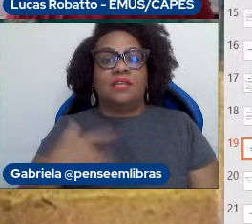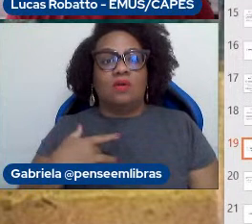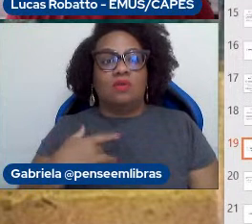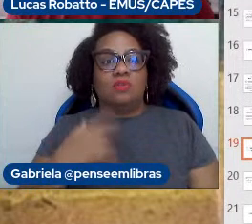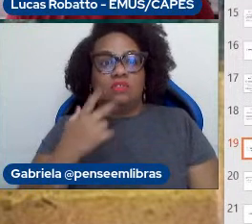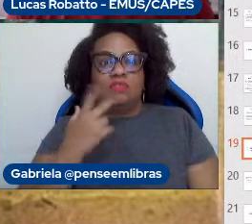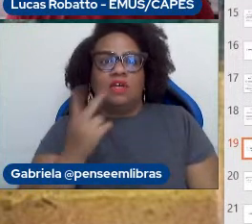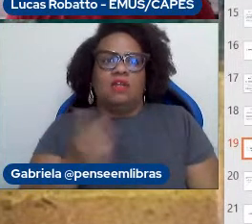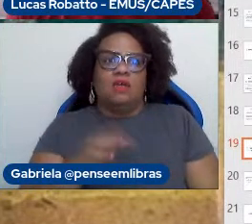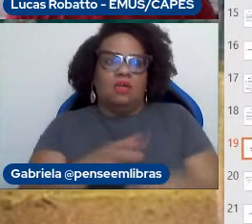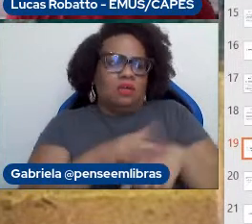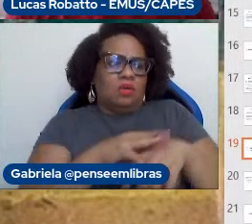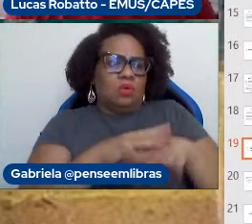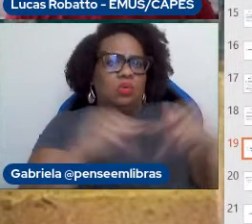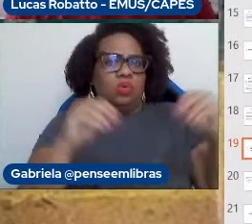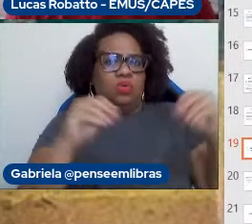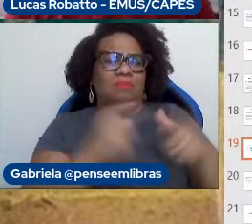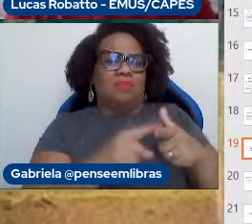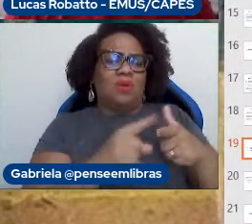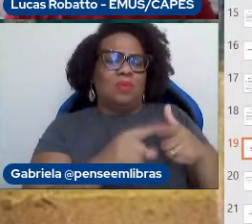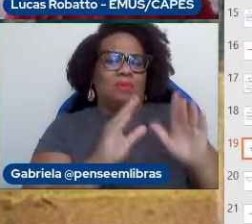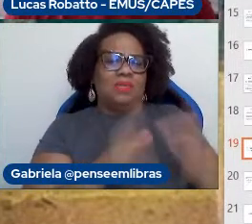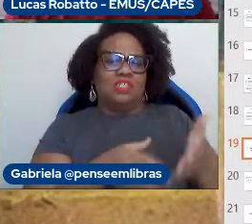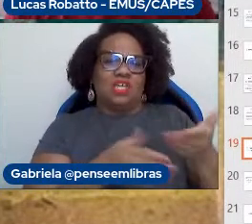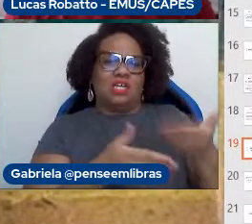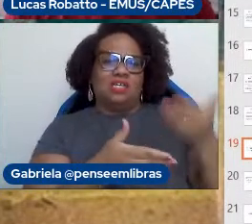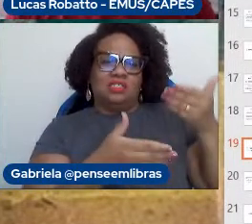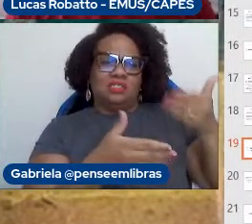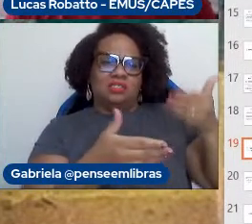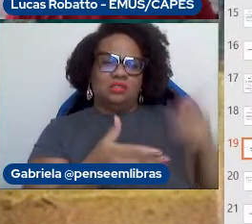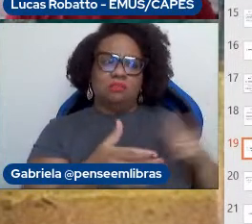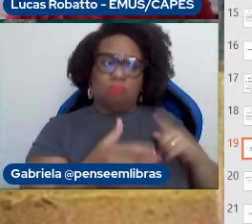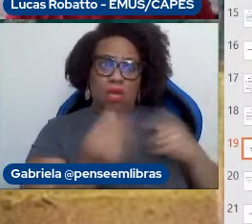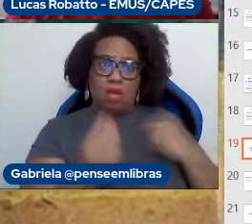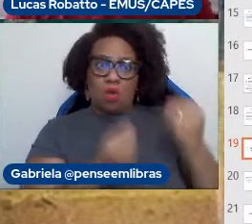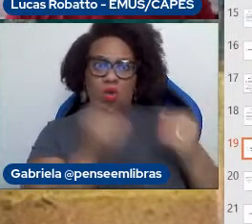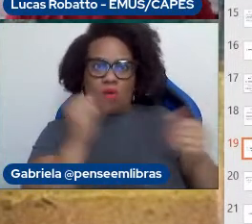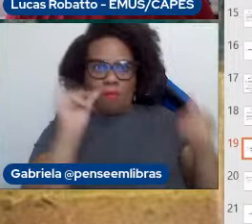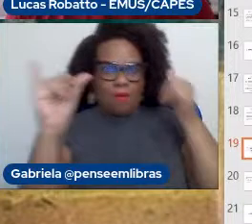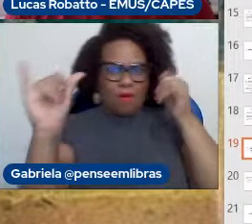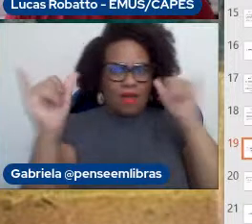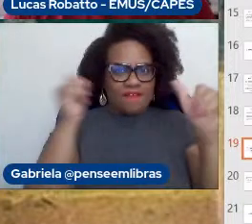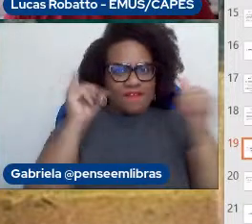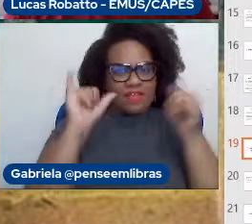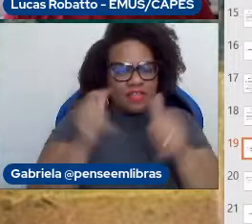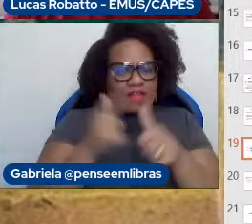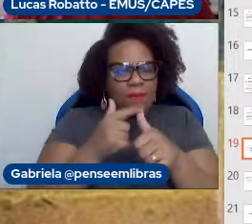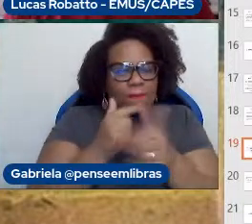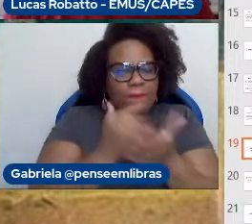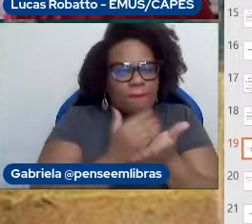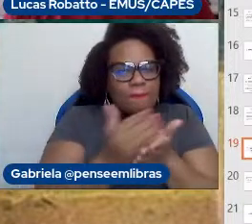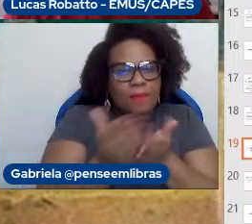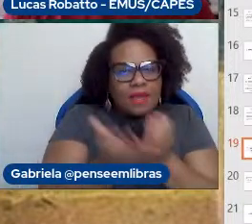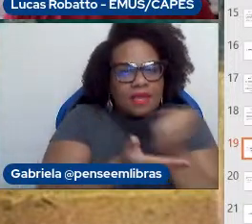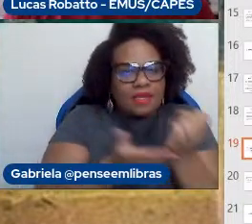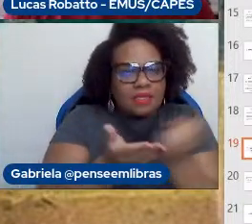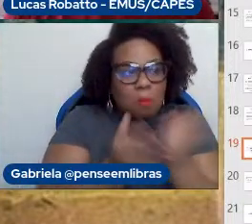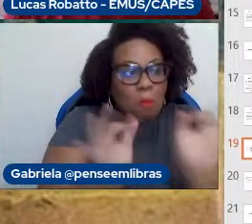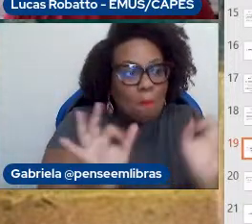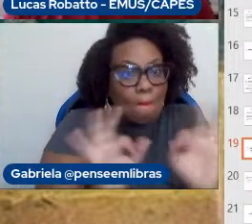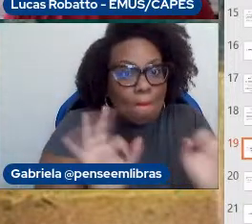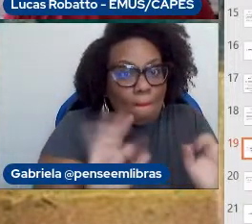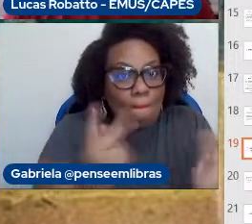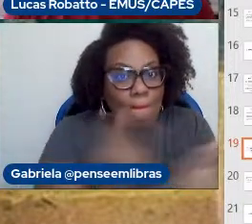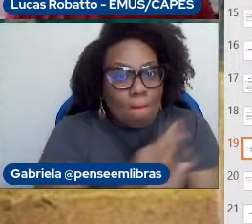já estabelecido. Mas existem as prevenções, a prevenção primária, que é aquela que quando não ocorreu um tipo de lesão, e uma